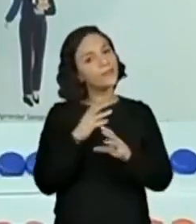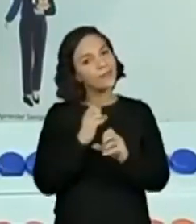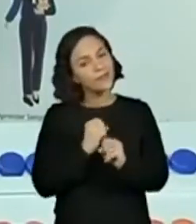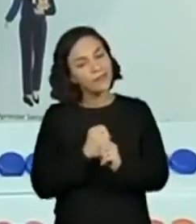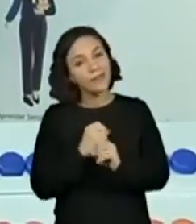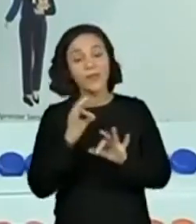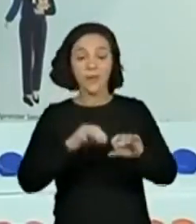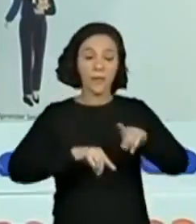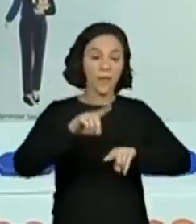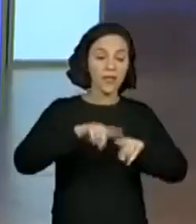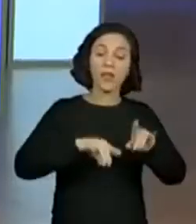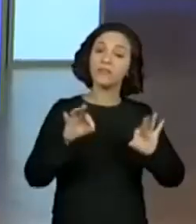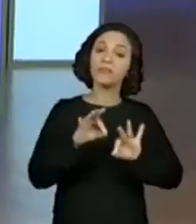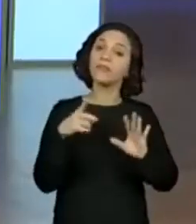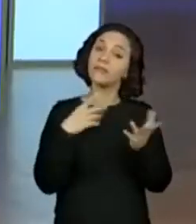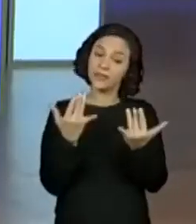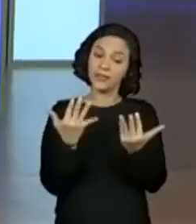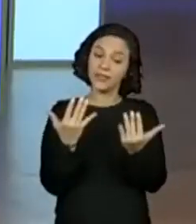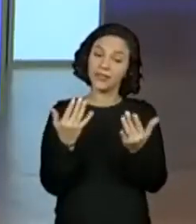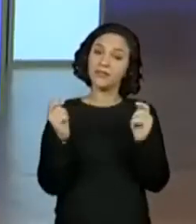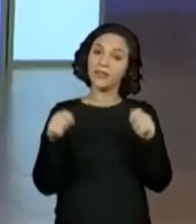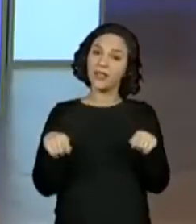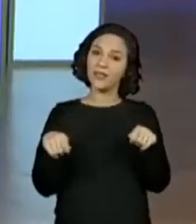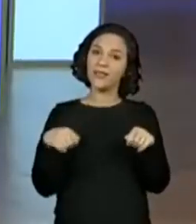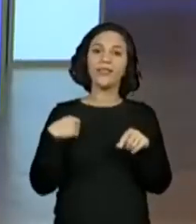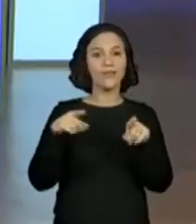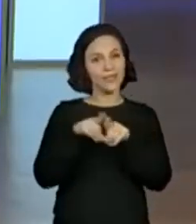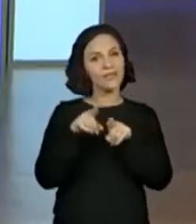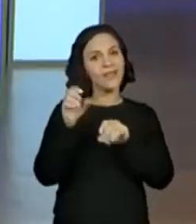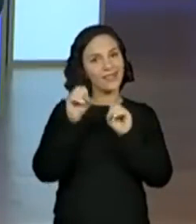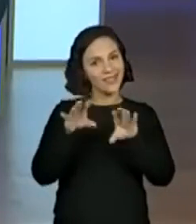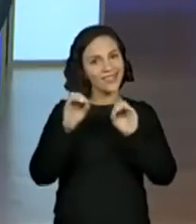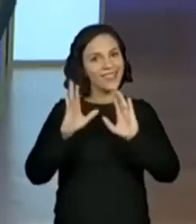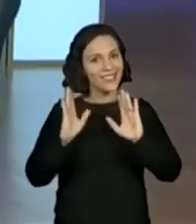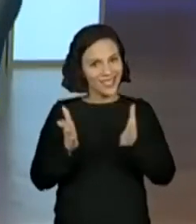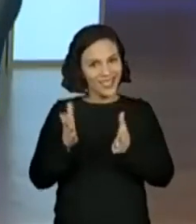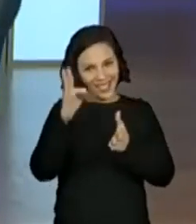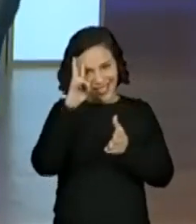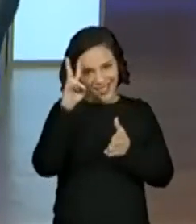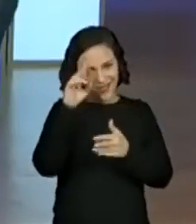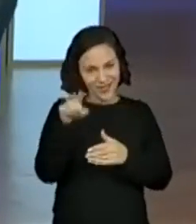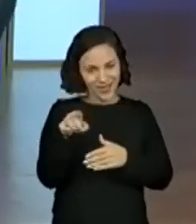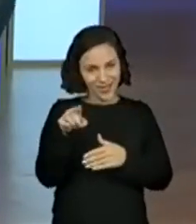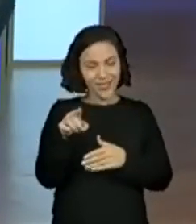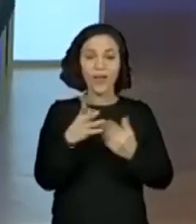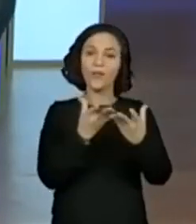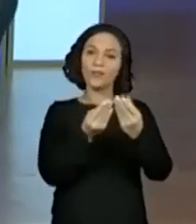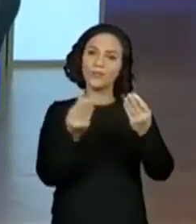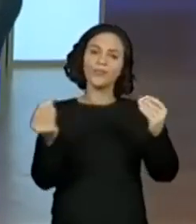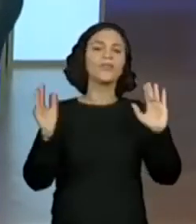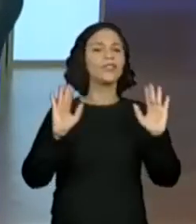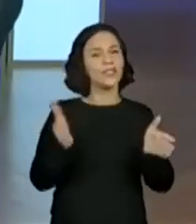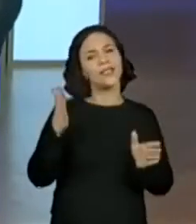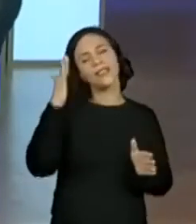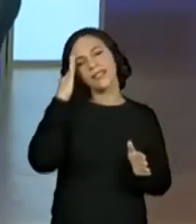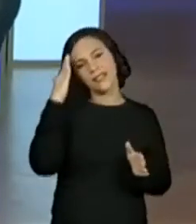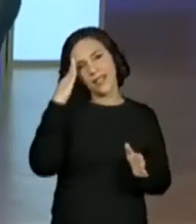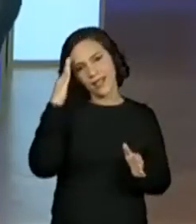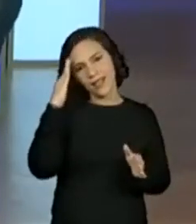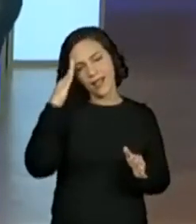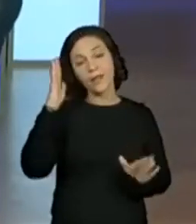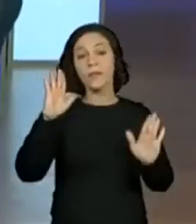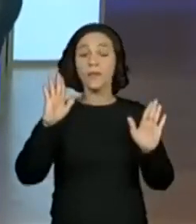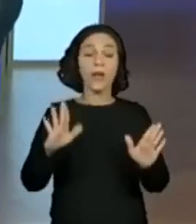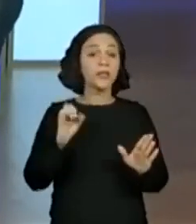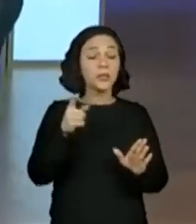precisar do material. A gente também ensinou esse procedimento aqui para vocês essa semana. Sei que muitos já sabiam fazer, mas